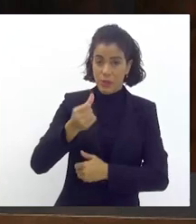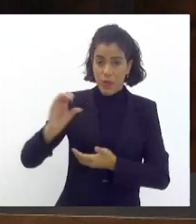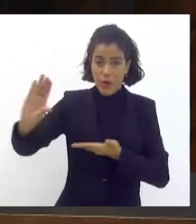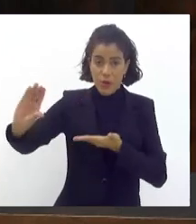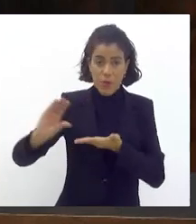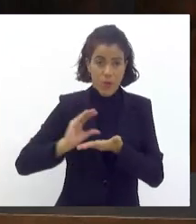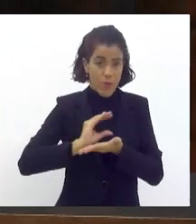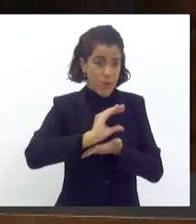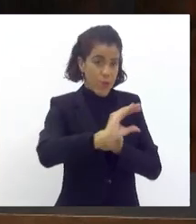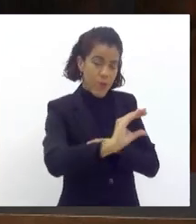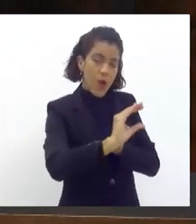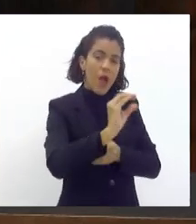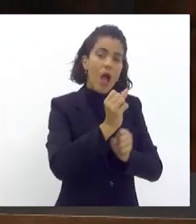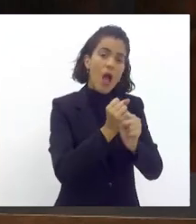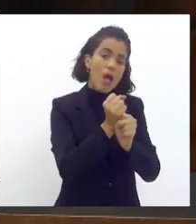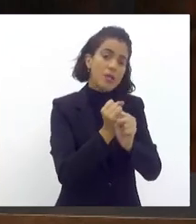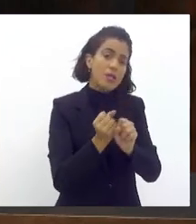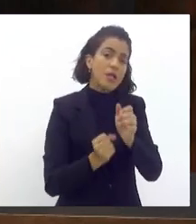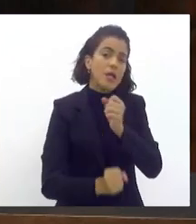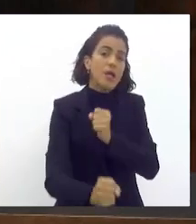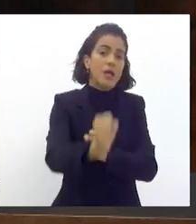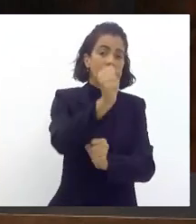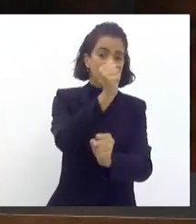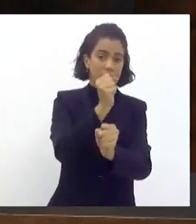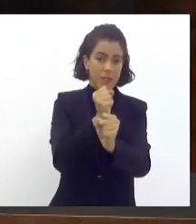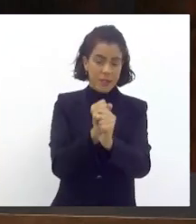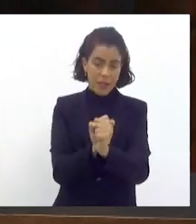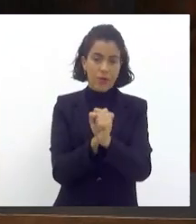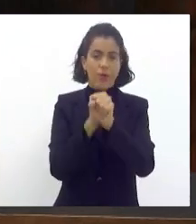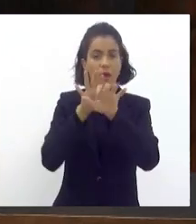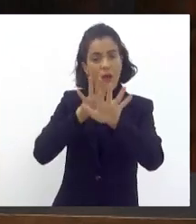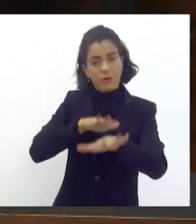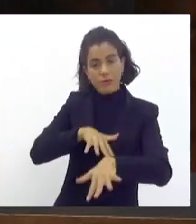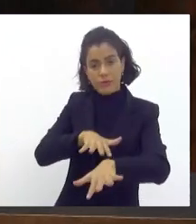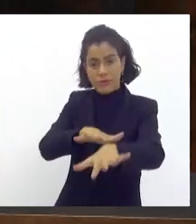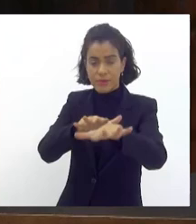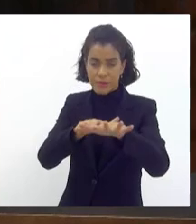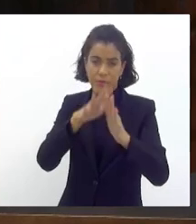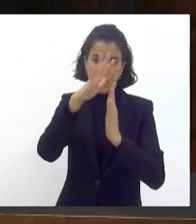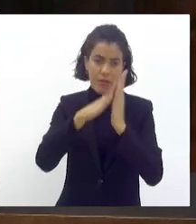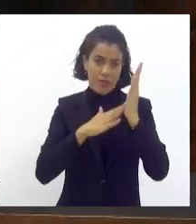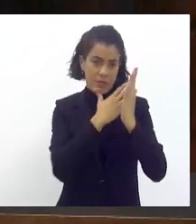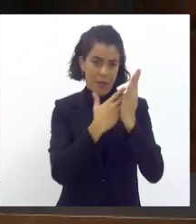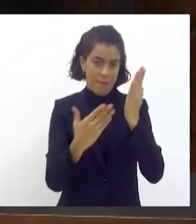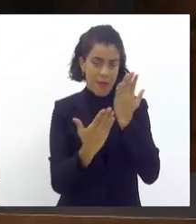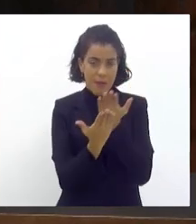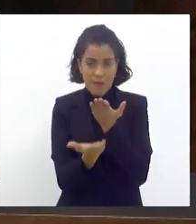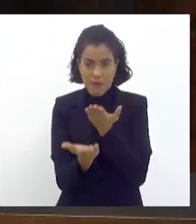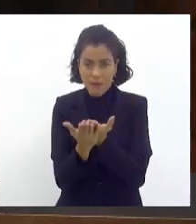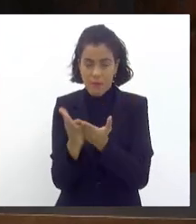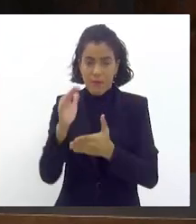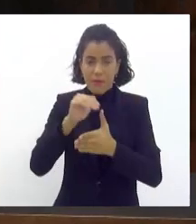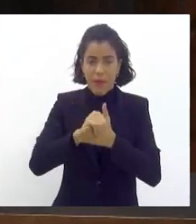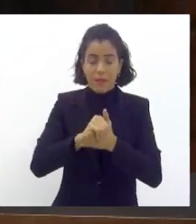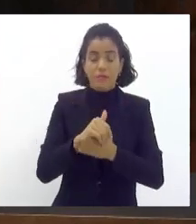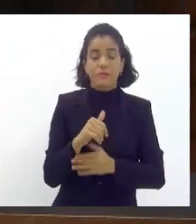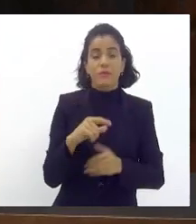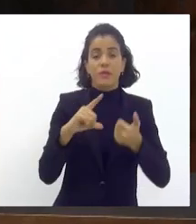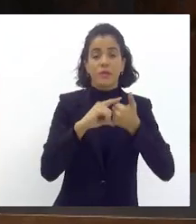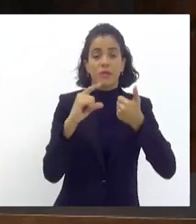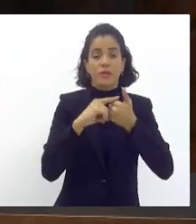às escolas no ano anterior ao desfile conforme tabela em anexo. Artigo 7º.